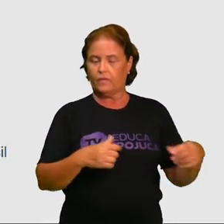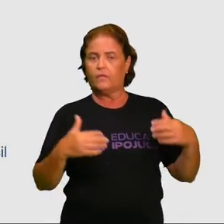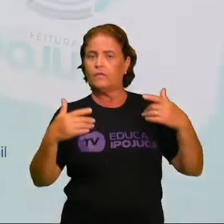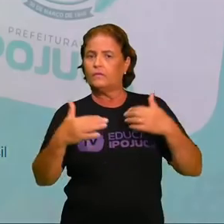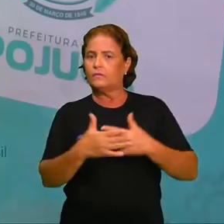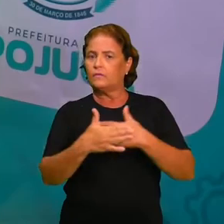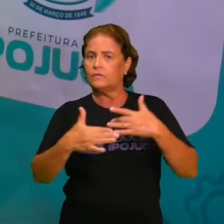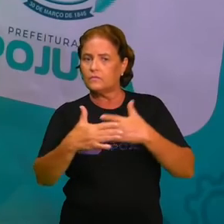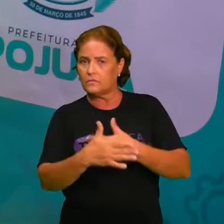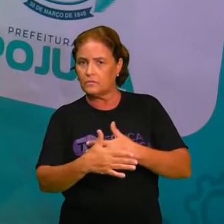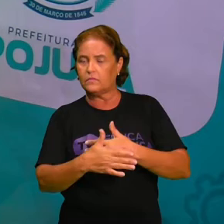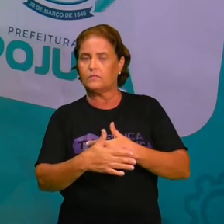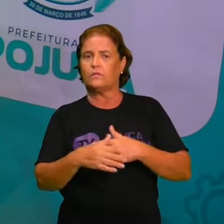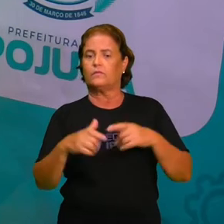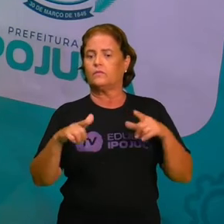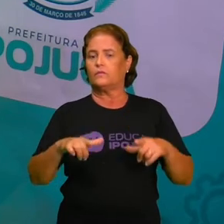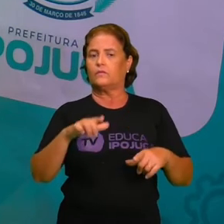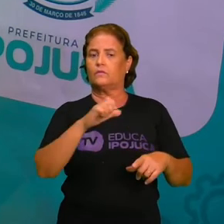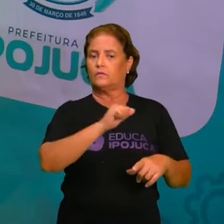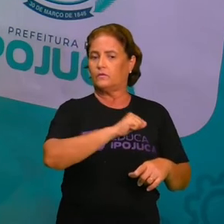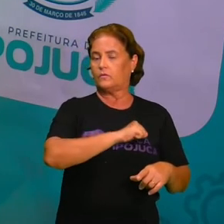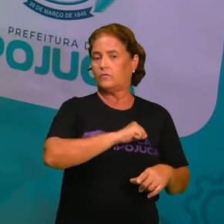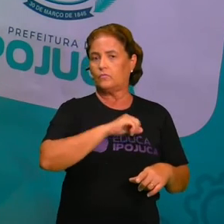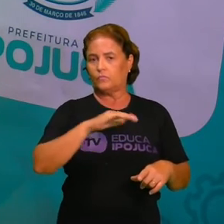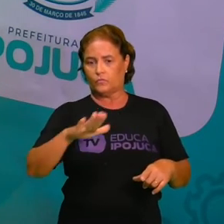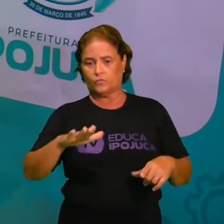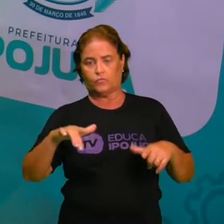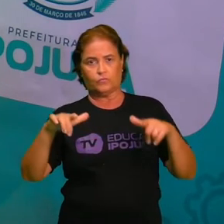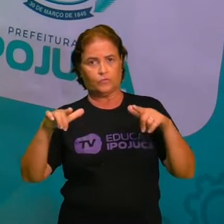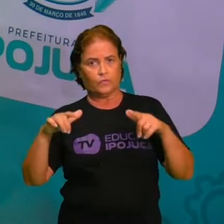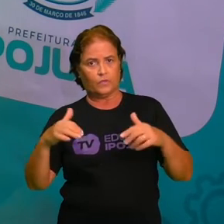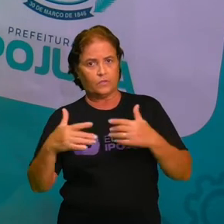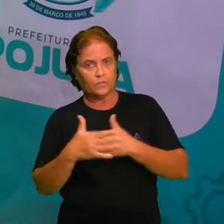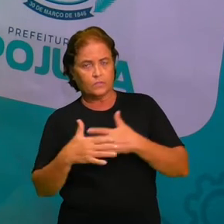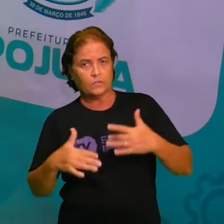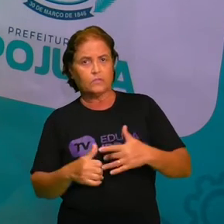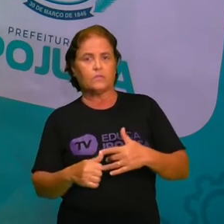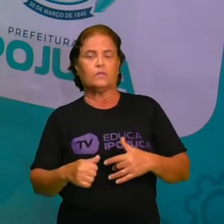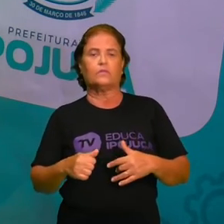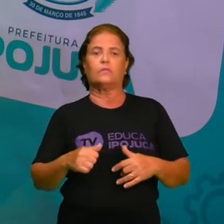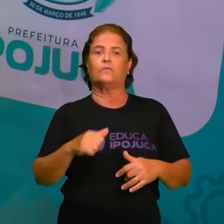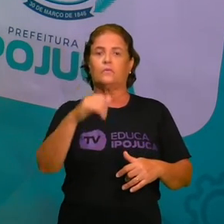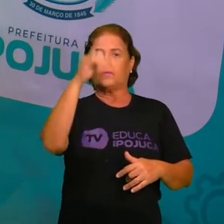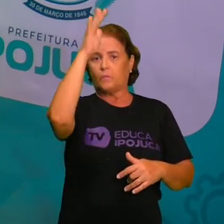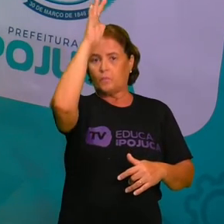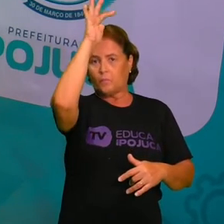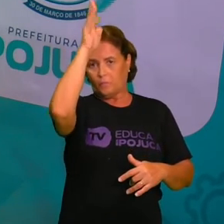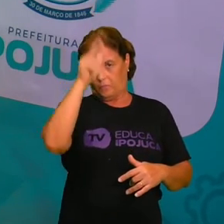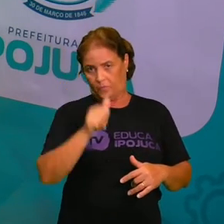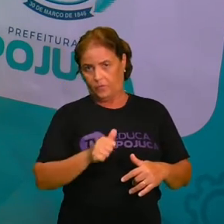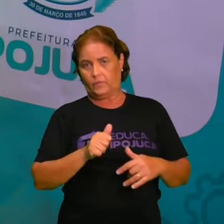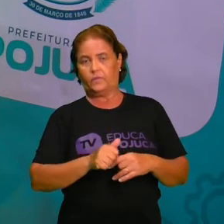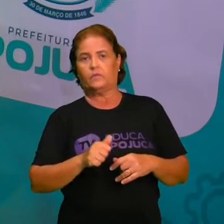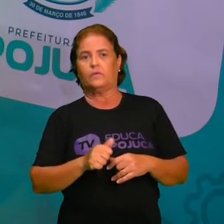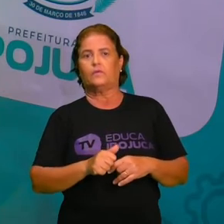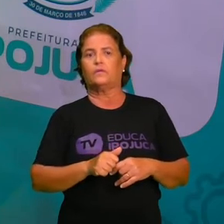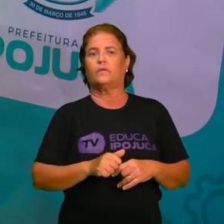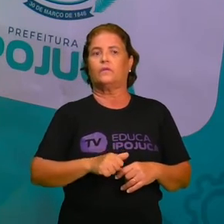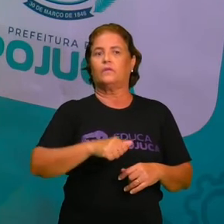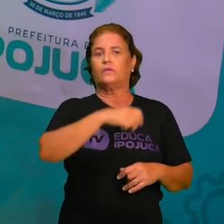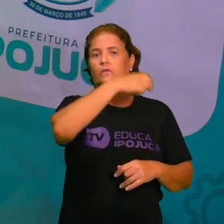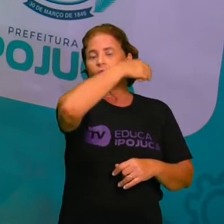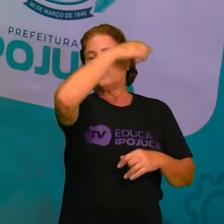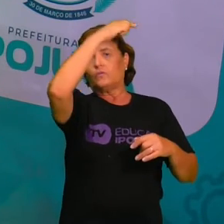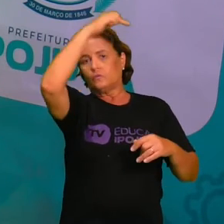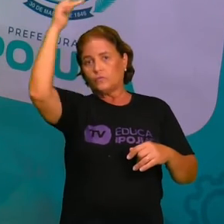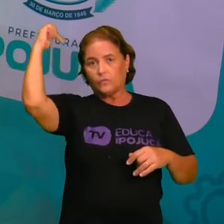distritos de Ipojuca, sede, Porto de Galinhas, Nossa Senhora do Ó, Serrambi, Camela. São onde